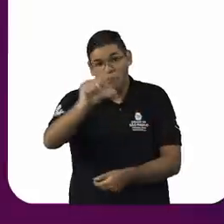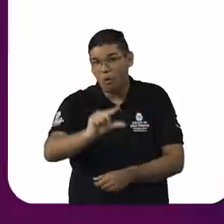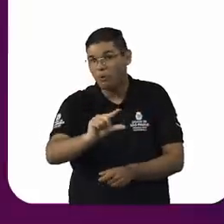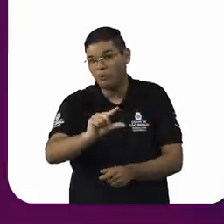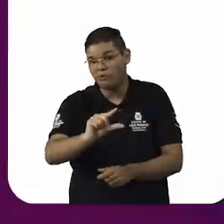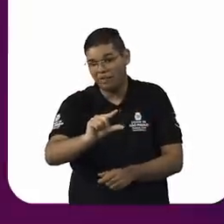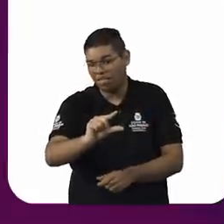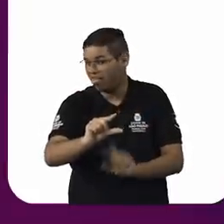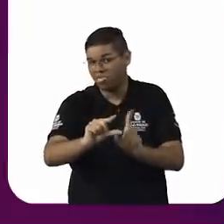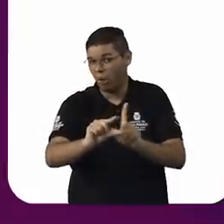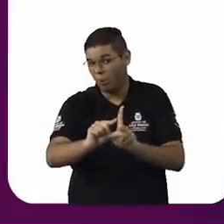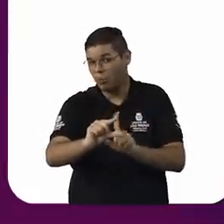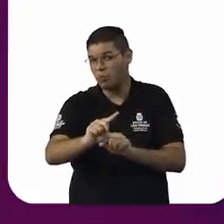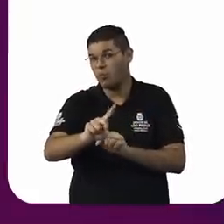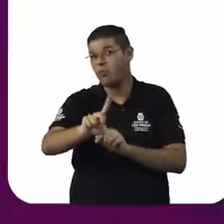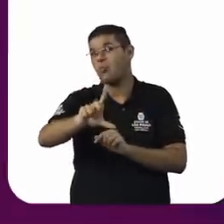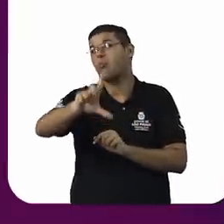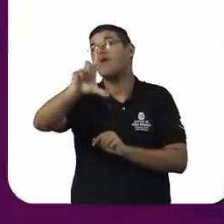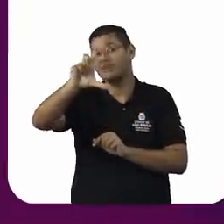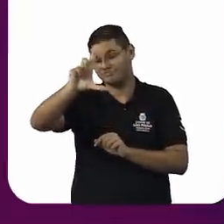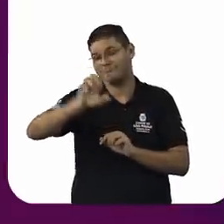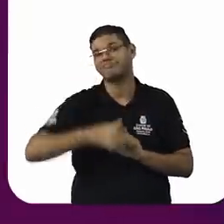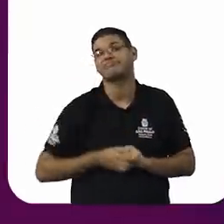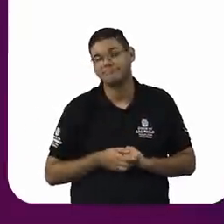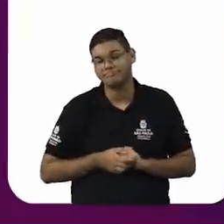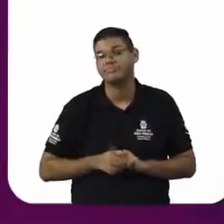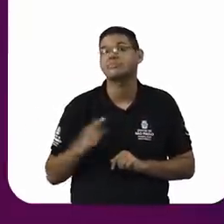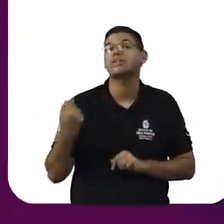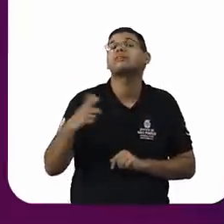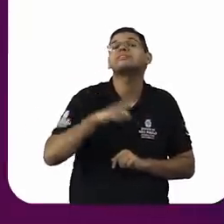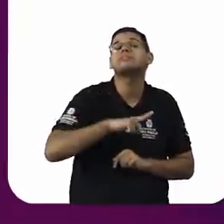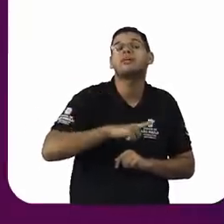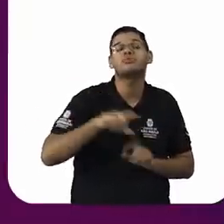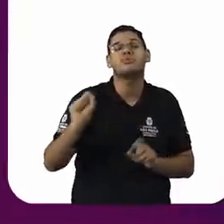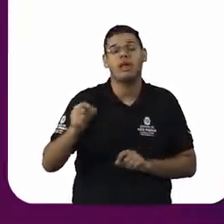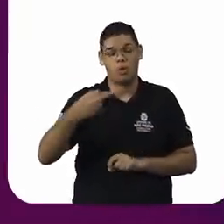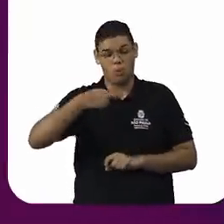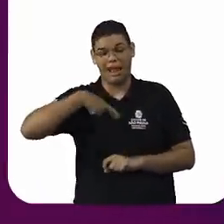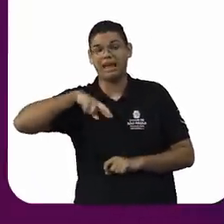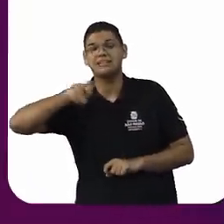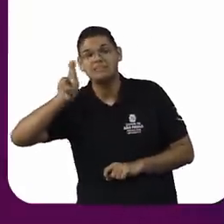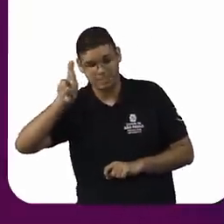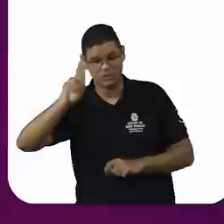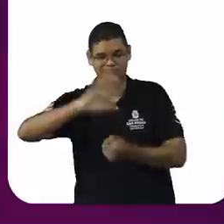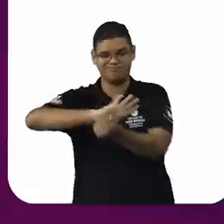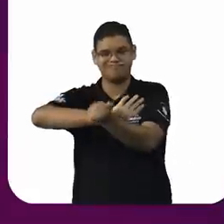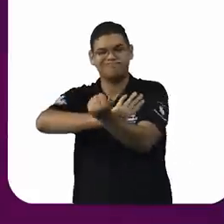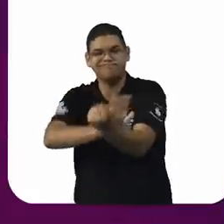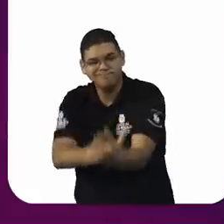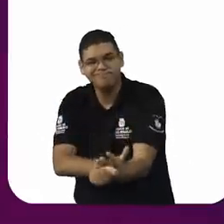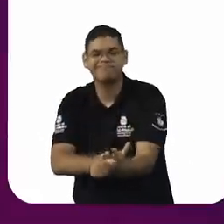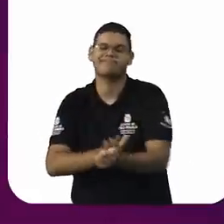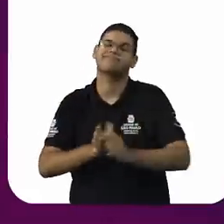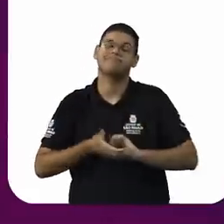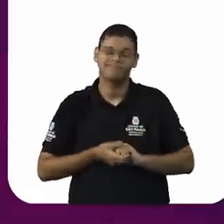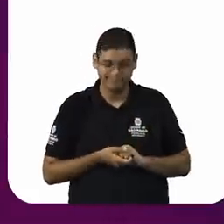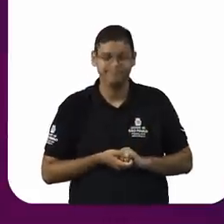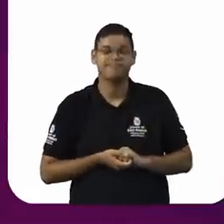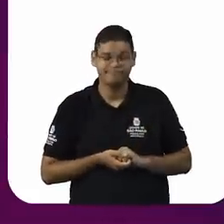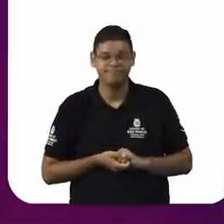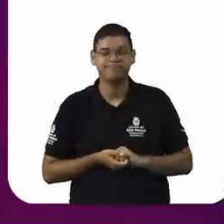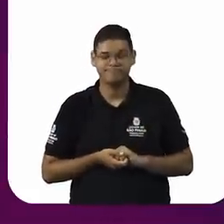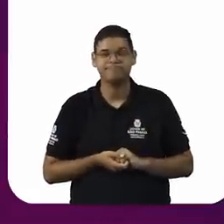racismo religioso, não é? Quer dizer, 90% da intolerância religiosa no Brasil,